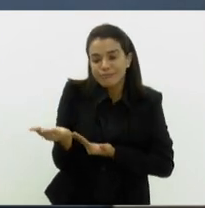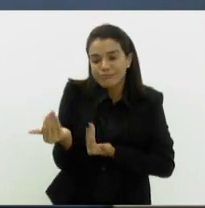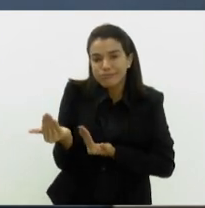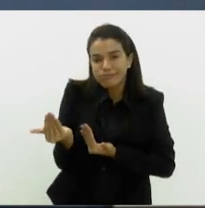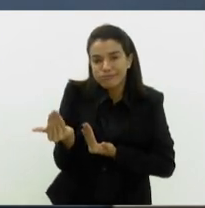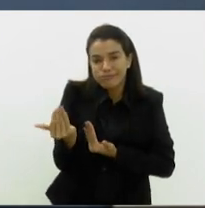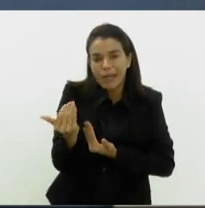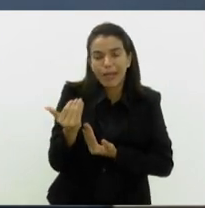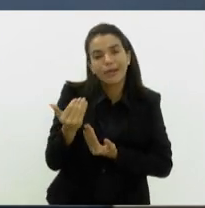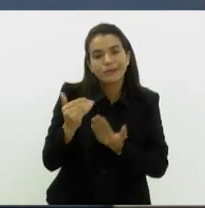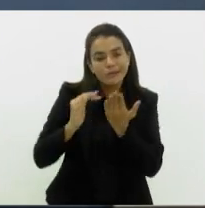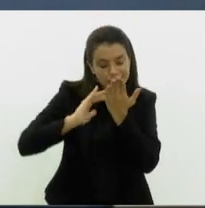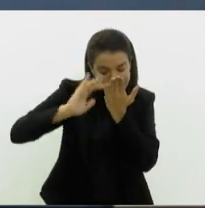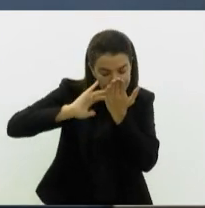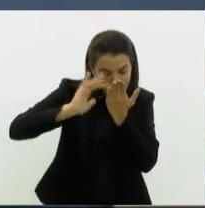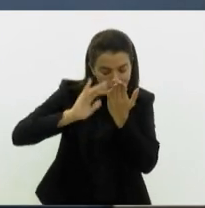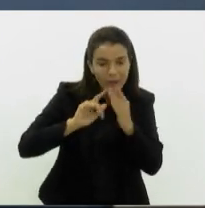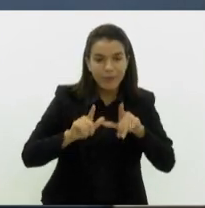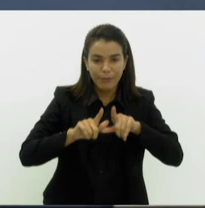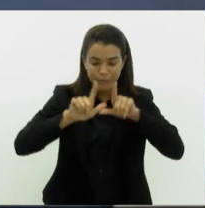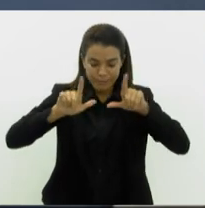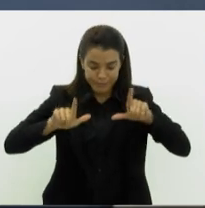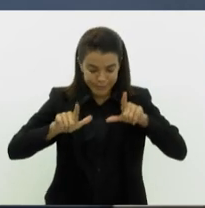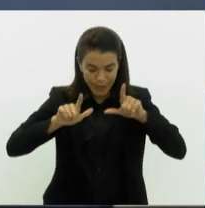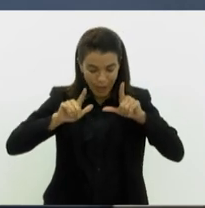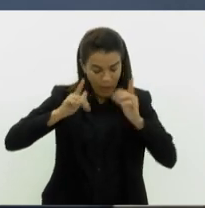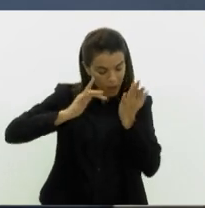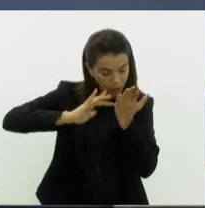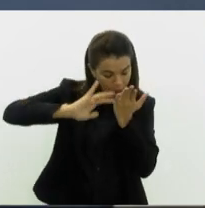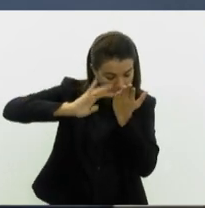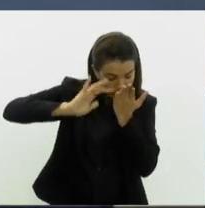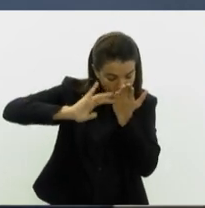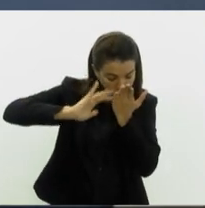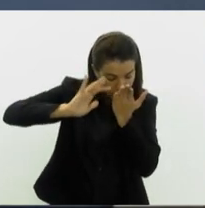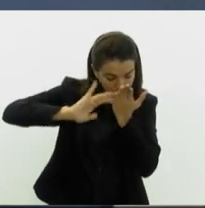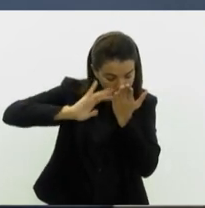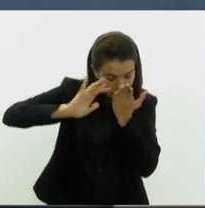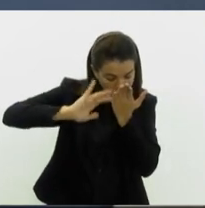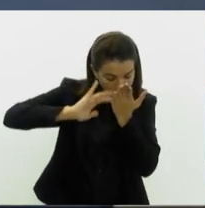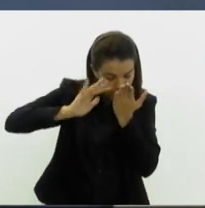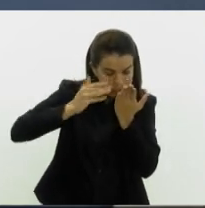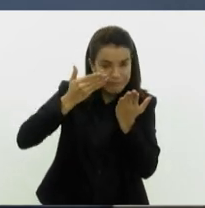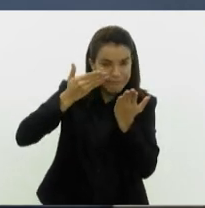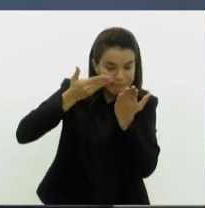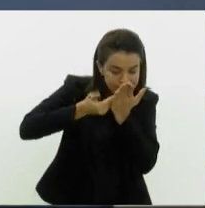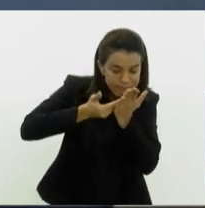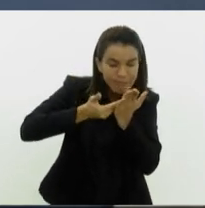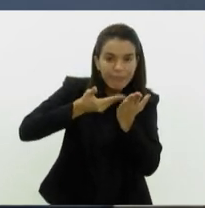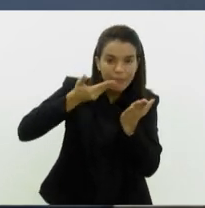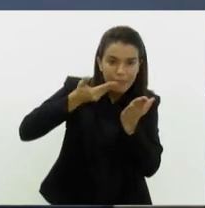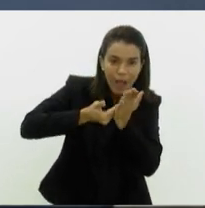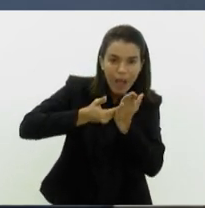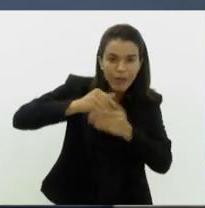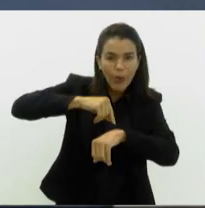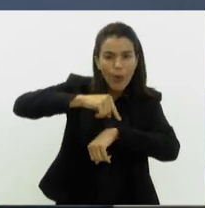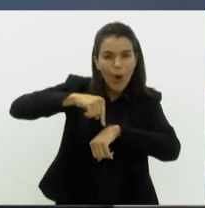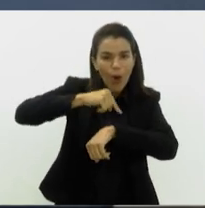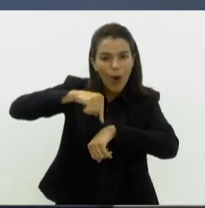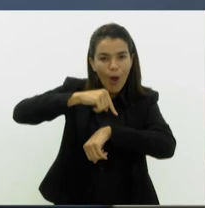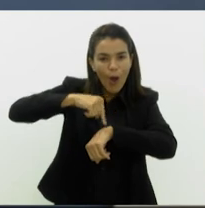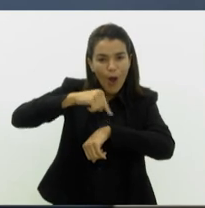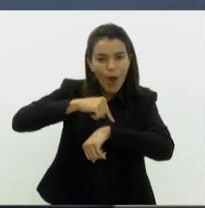celulares e dos tablets. Então se a criança ia se expor à visão de perto de forma mais prolongada,